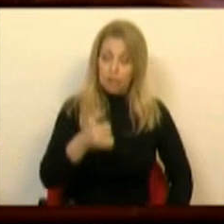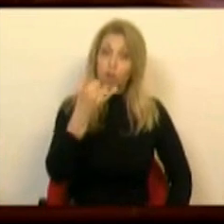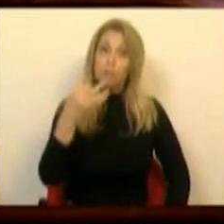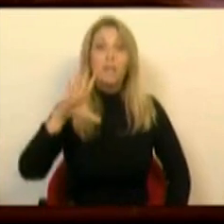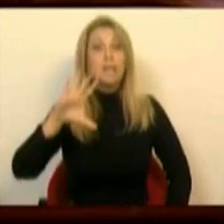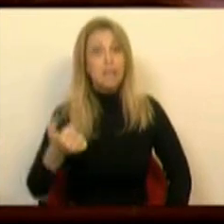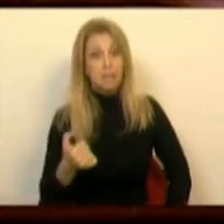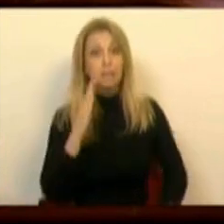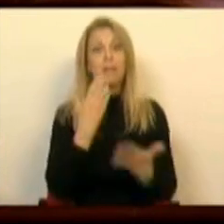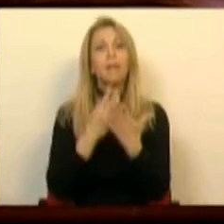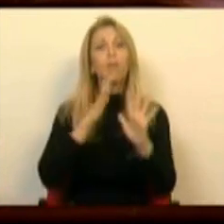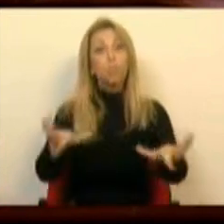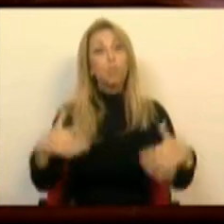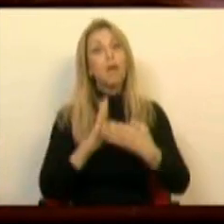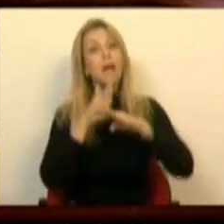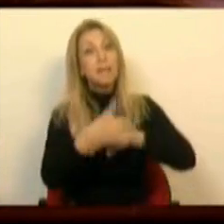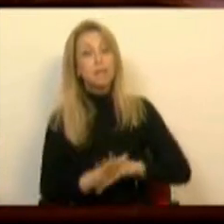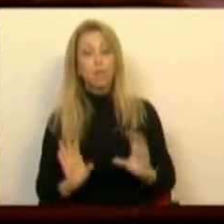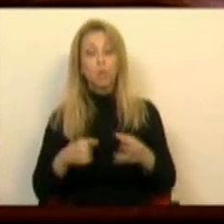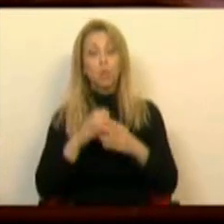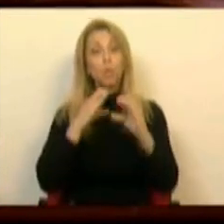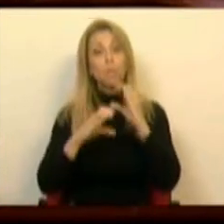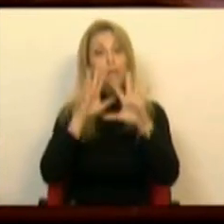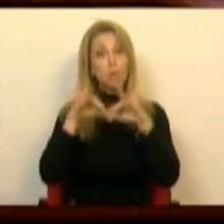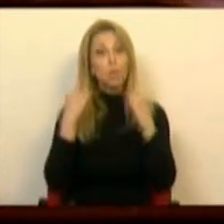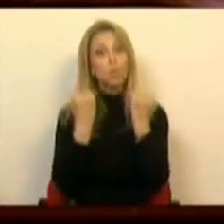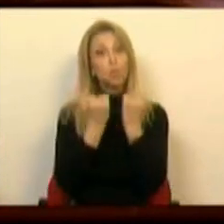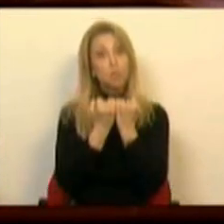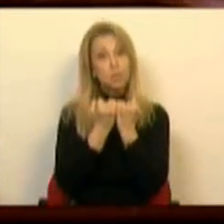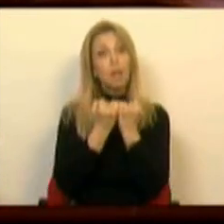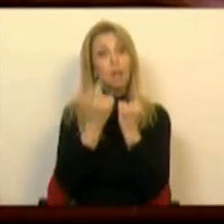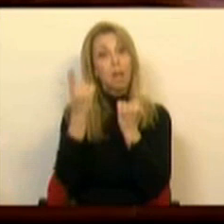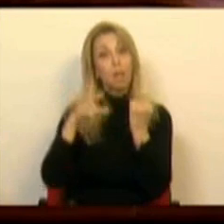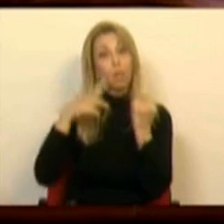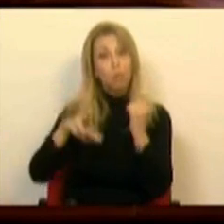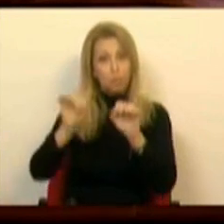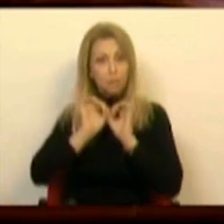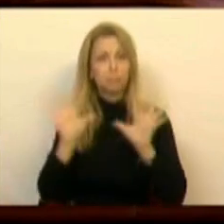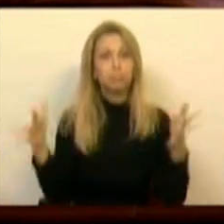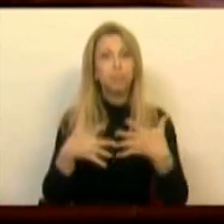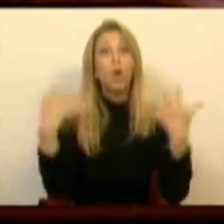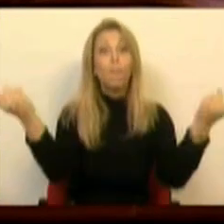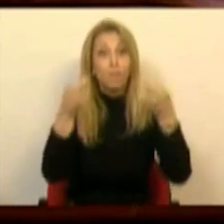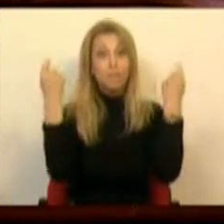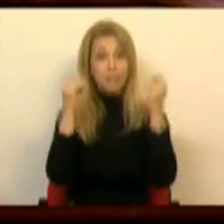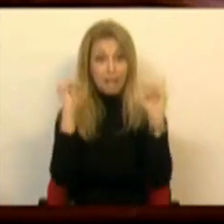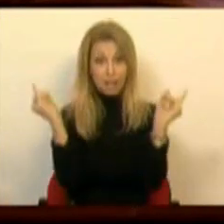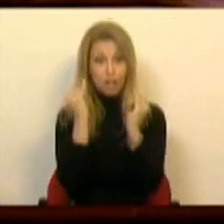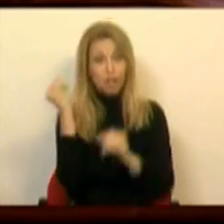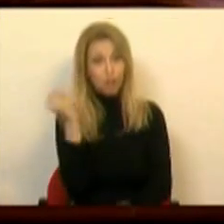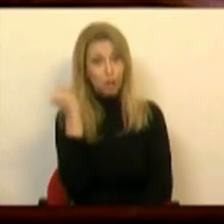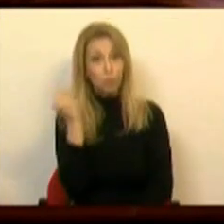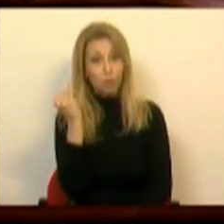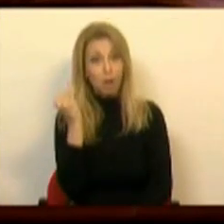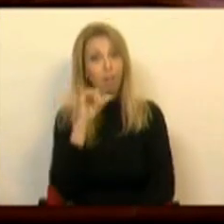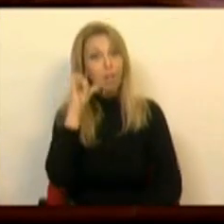para permitir o acesso dos órgãos de comunicação social da diáspora à publicidade institucional, sempre que as